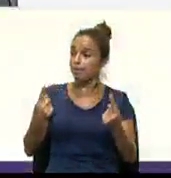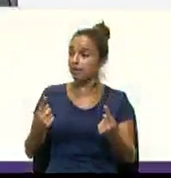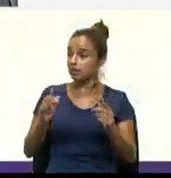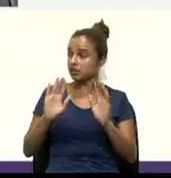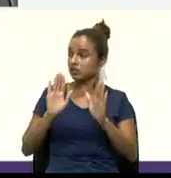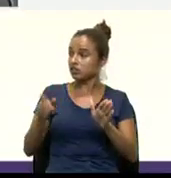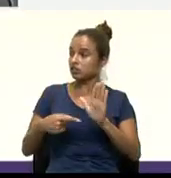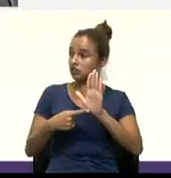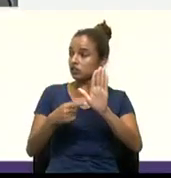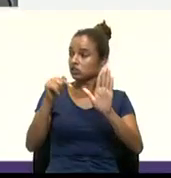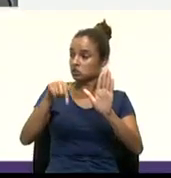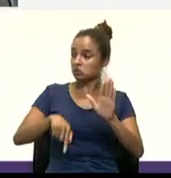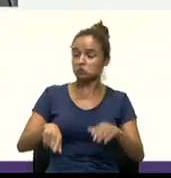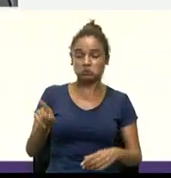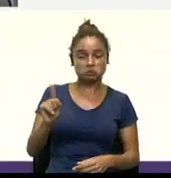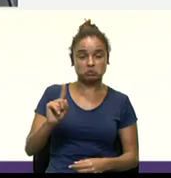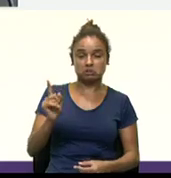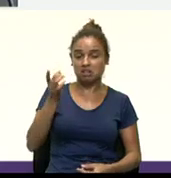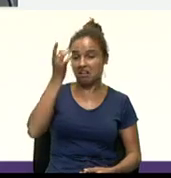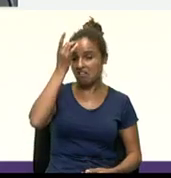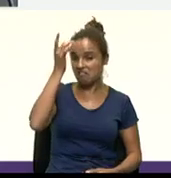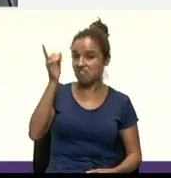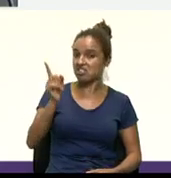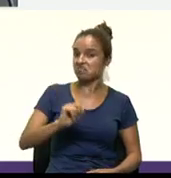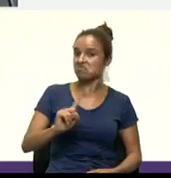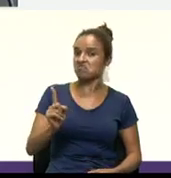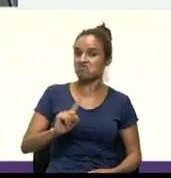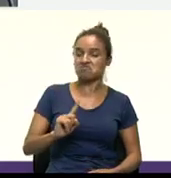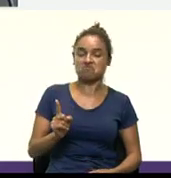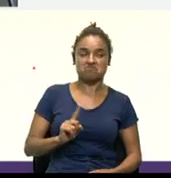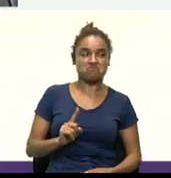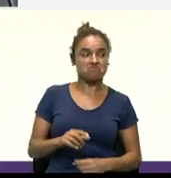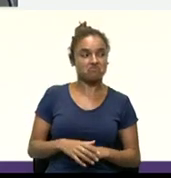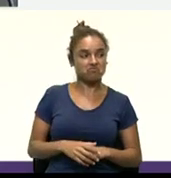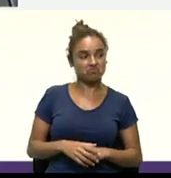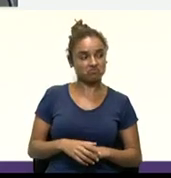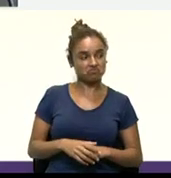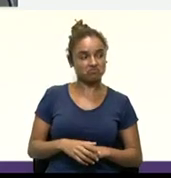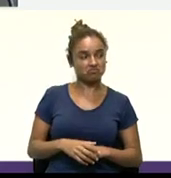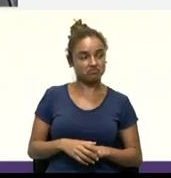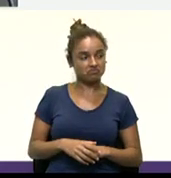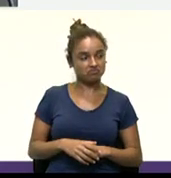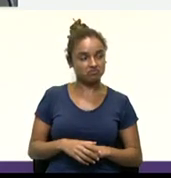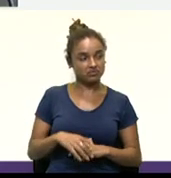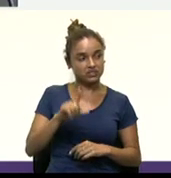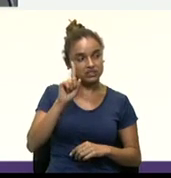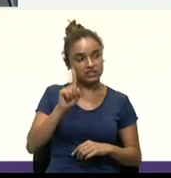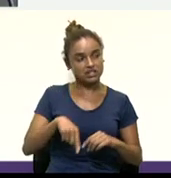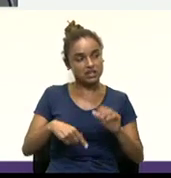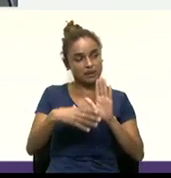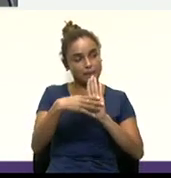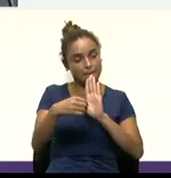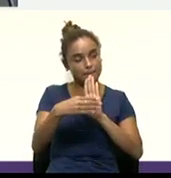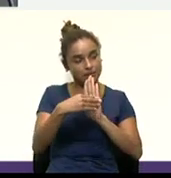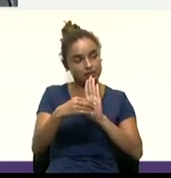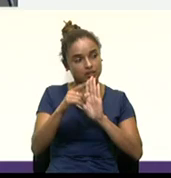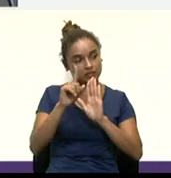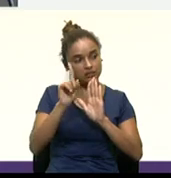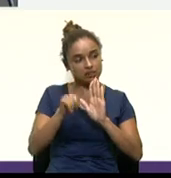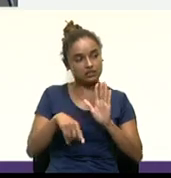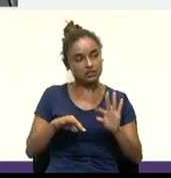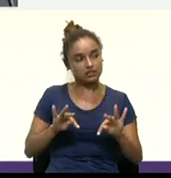vocês que não é nada fácil, tá, isso aqui, então, é um modelo, né, então, de